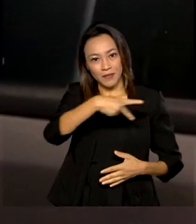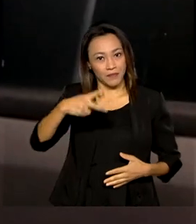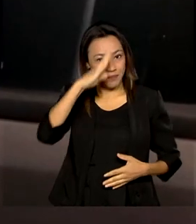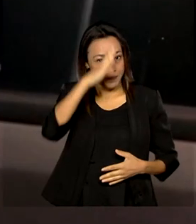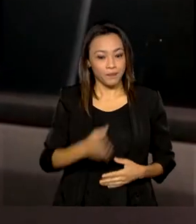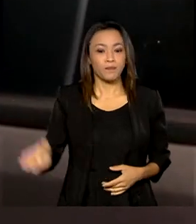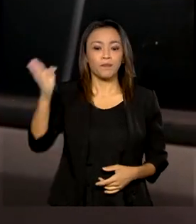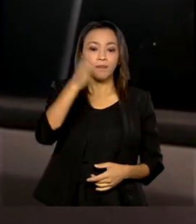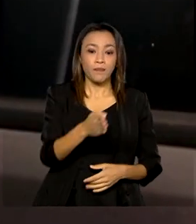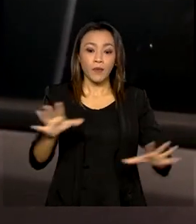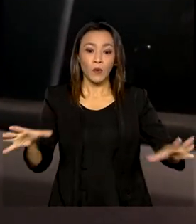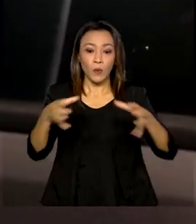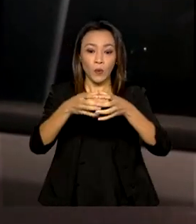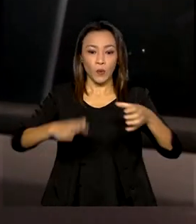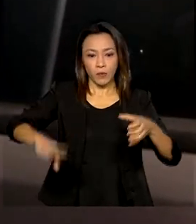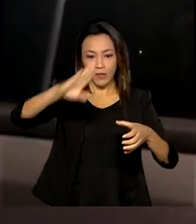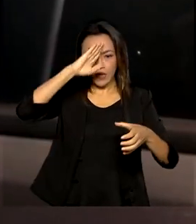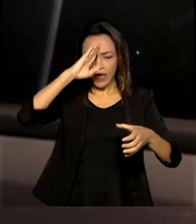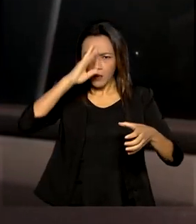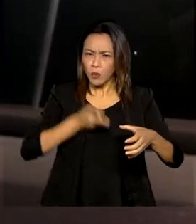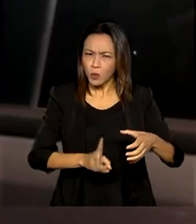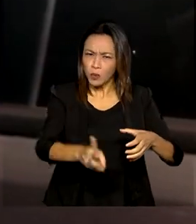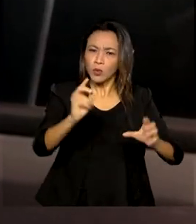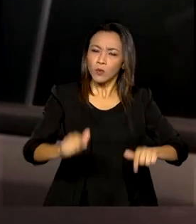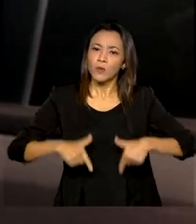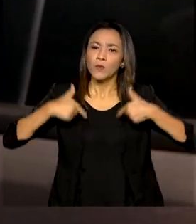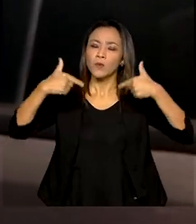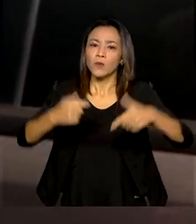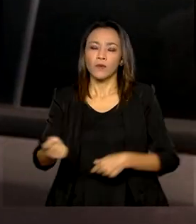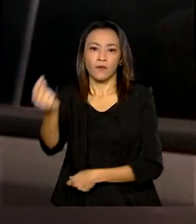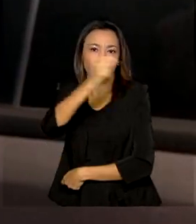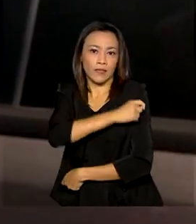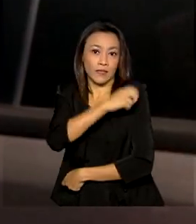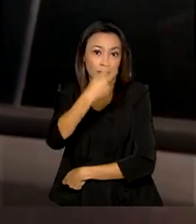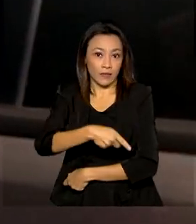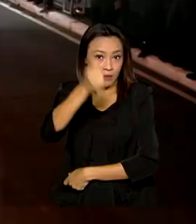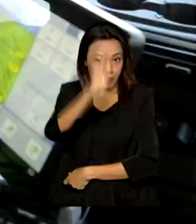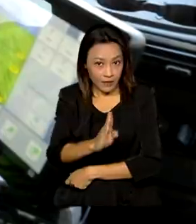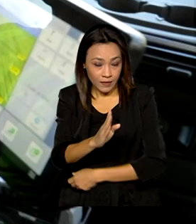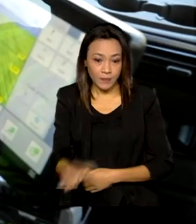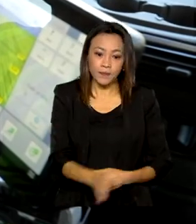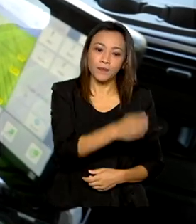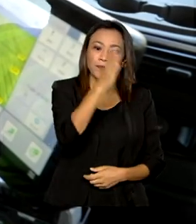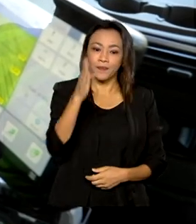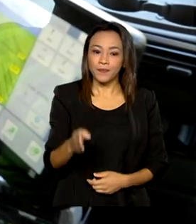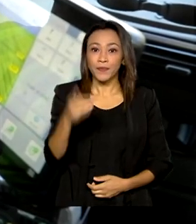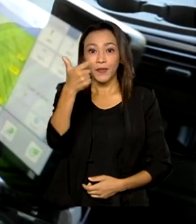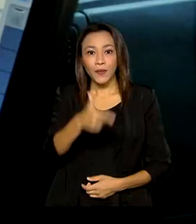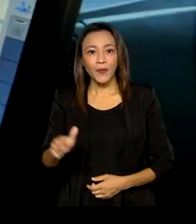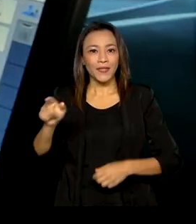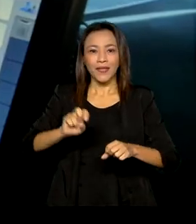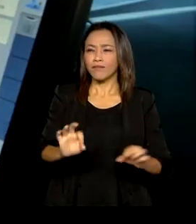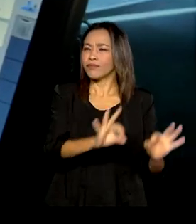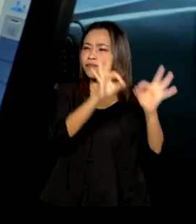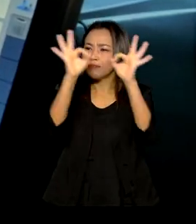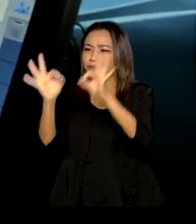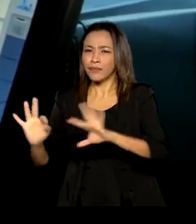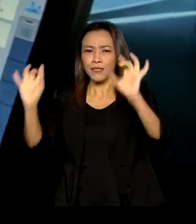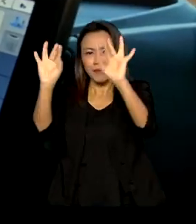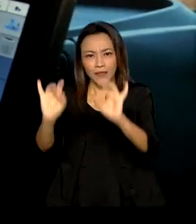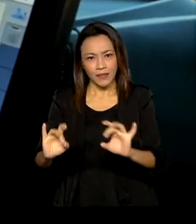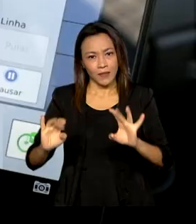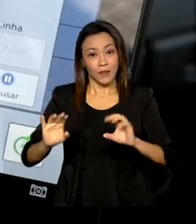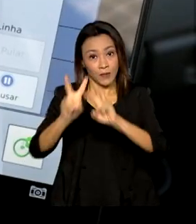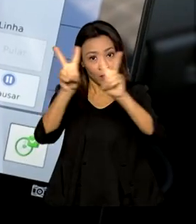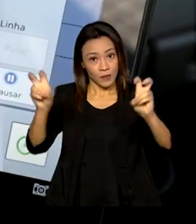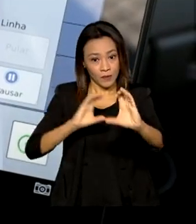das Forças Armadas reforçam a vacinação contra a Covid no país. E na reportagem especial sobre as telecomunicações,